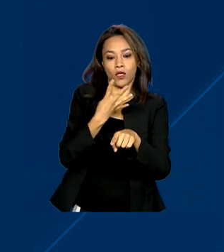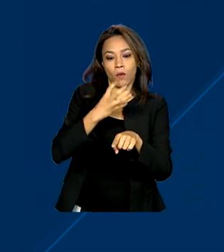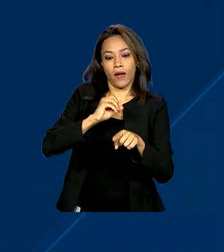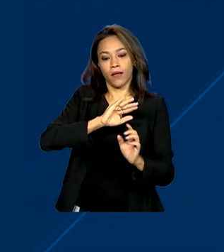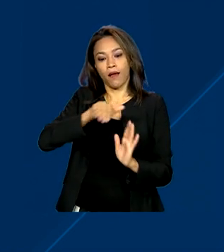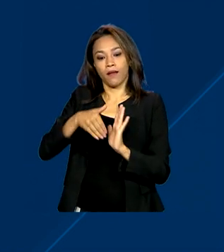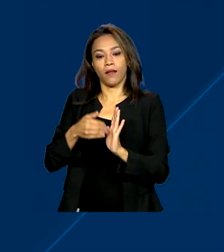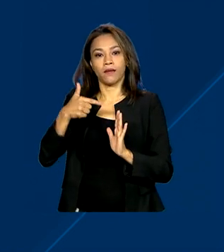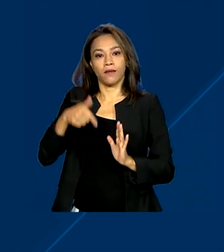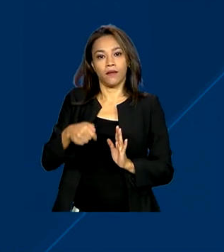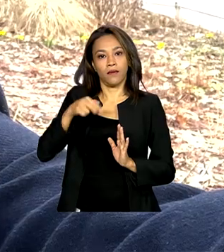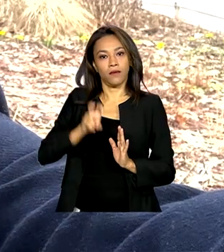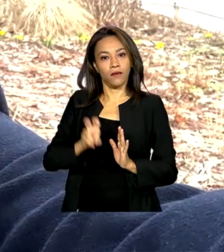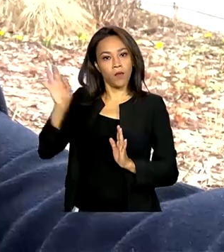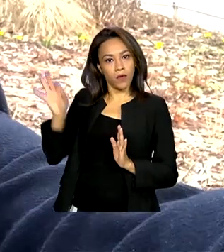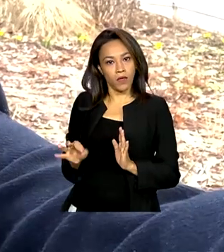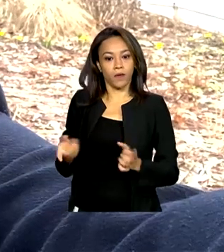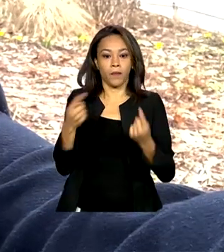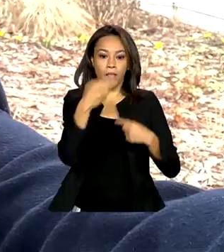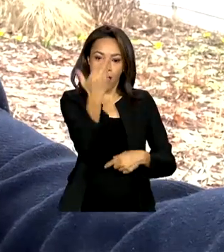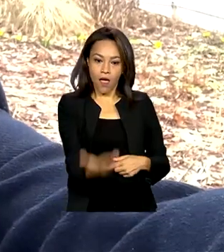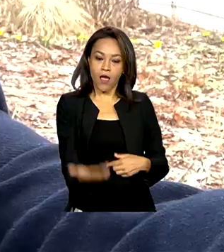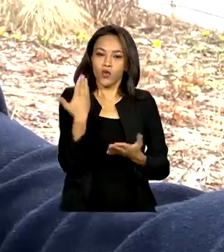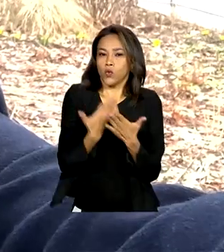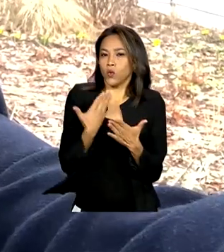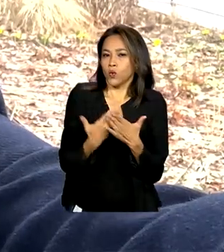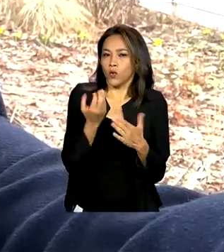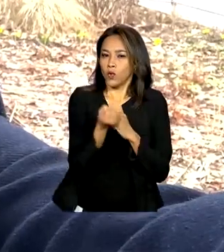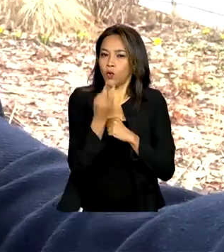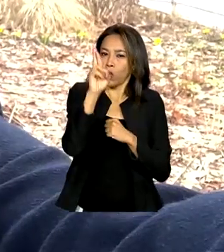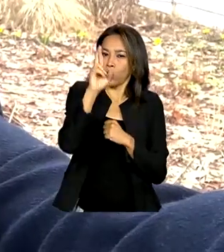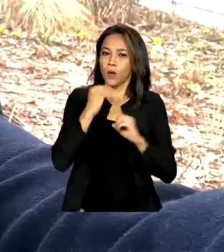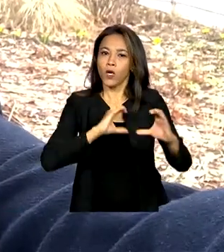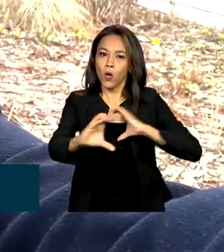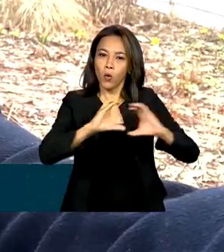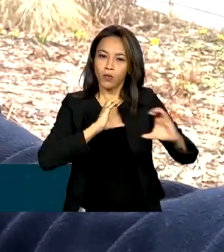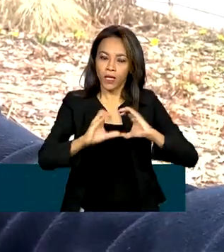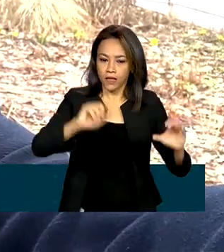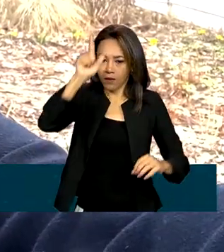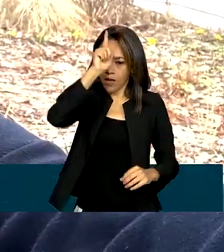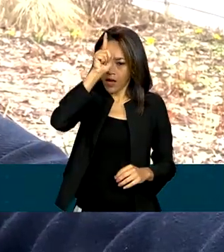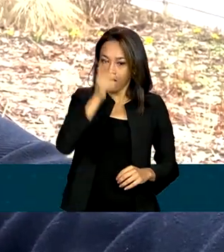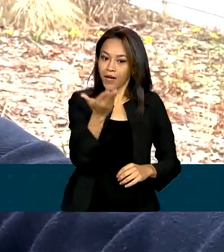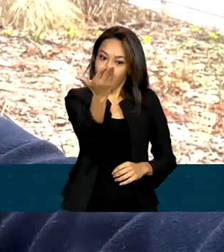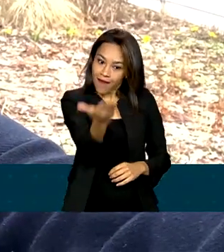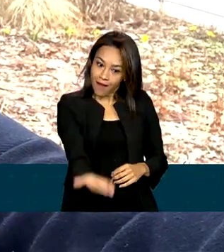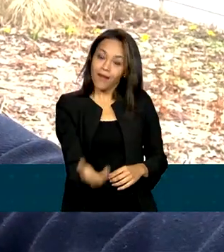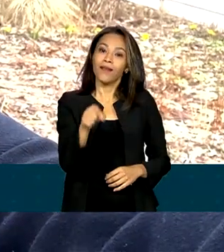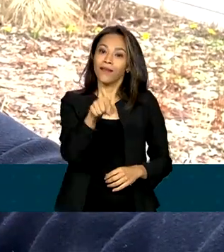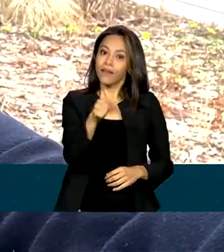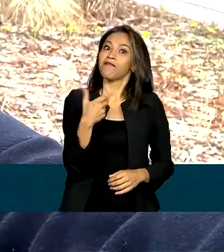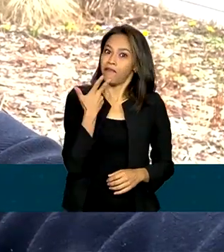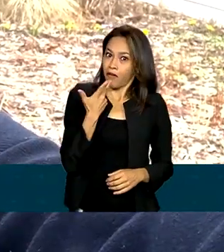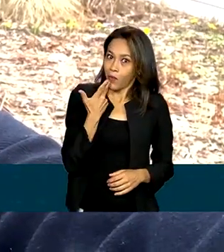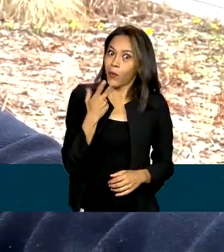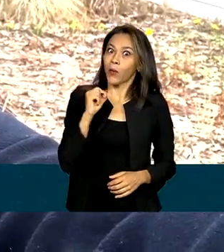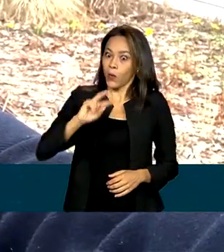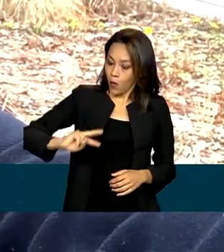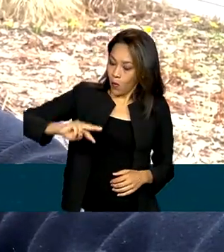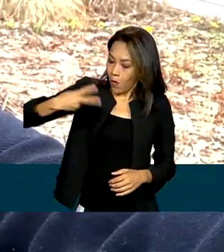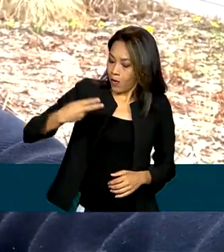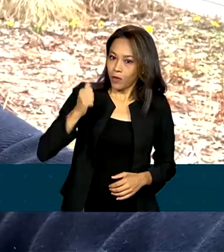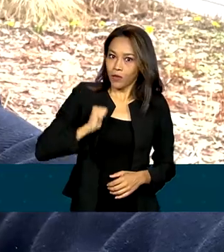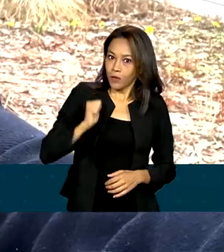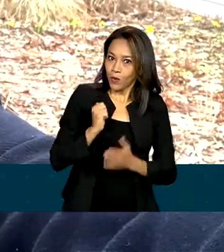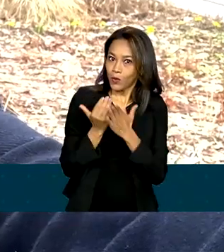75%. Doutorando em comunicação aplicada na Alemanha, Felipe Zeiser afirma que o reajuste